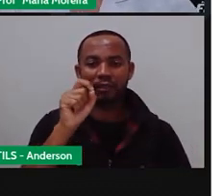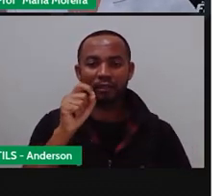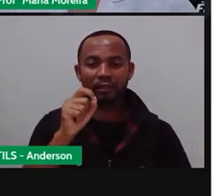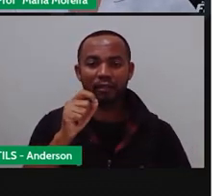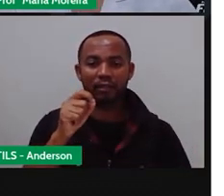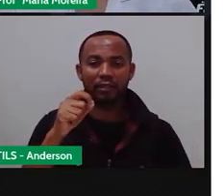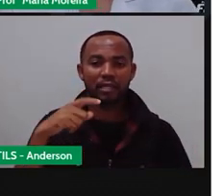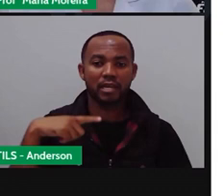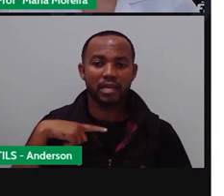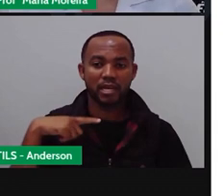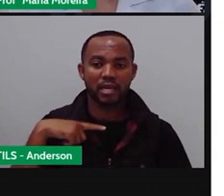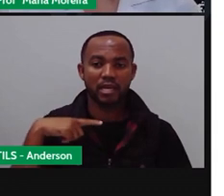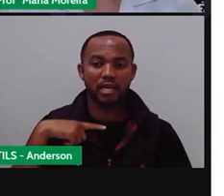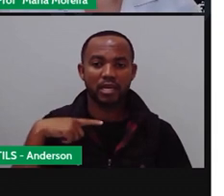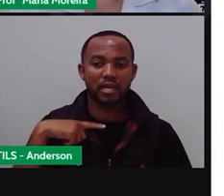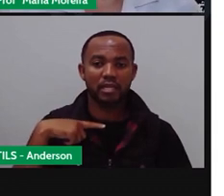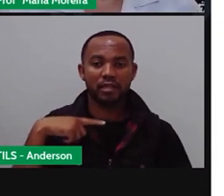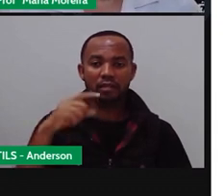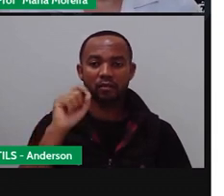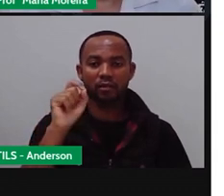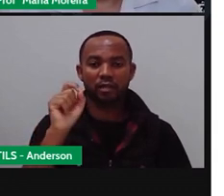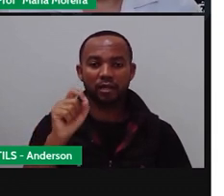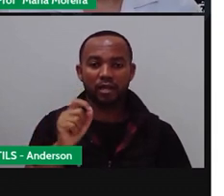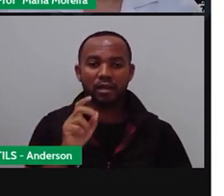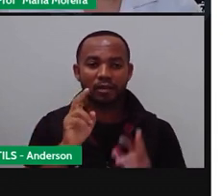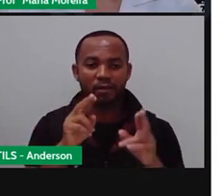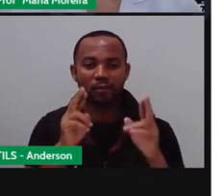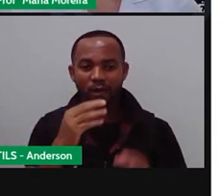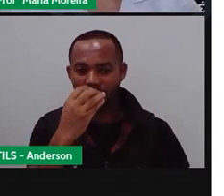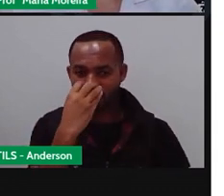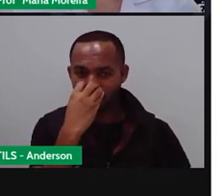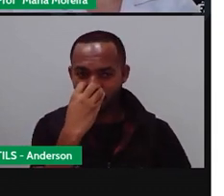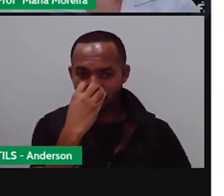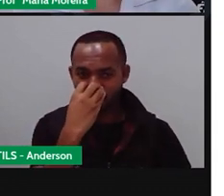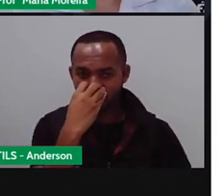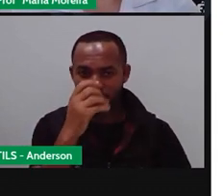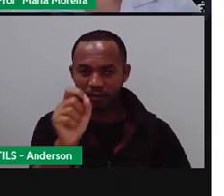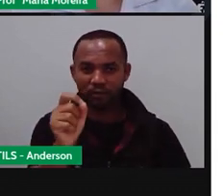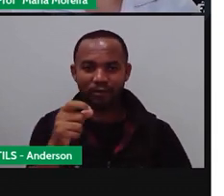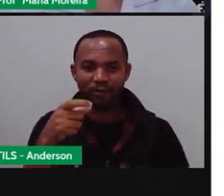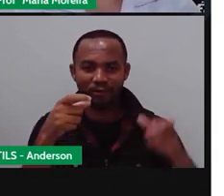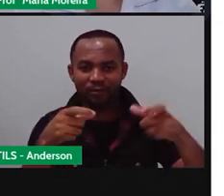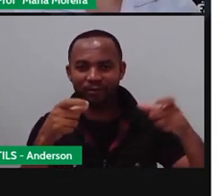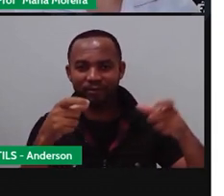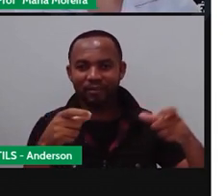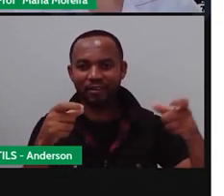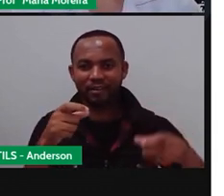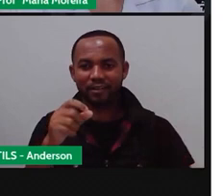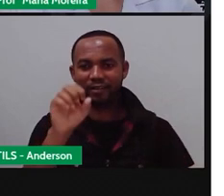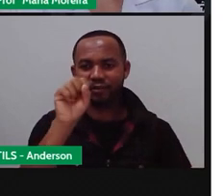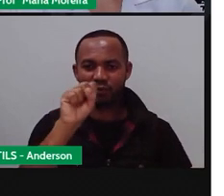canídeo? Te lembro o quê? Cão, não é isso? Nativo da América do Sul.